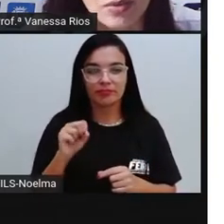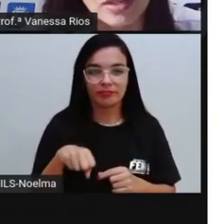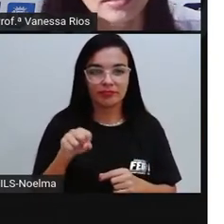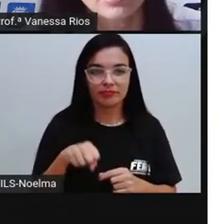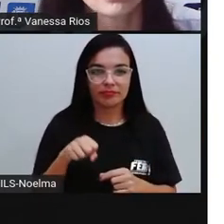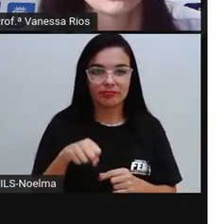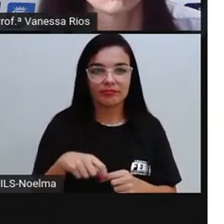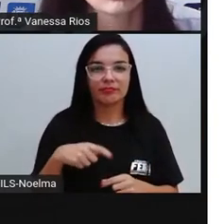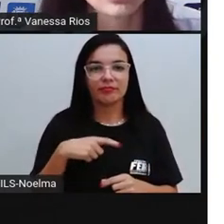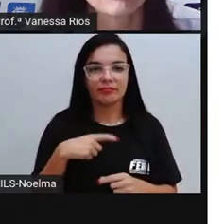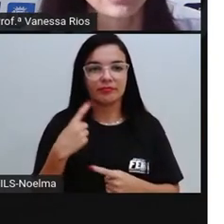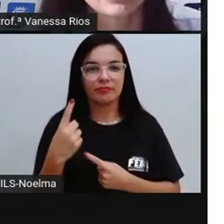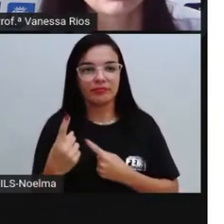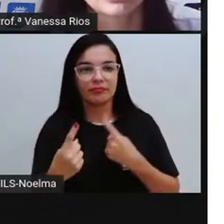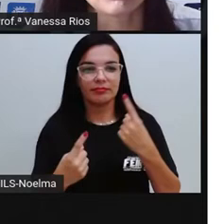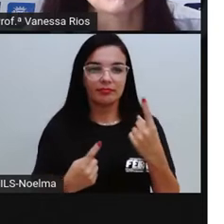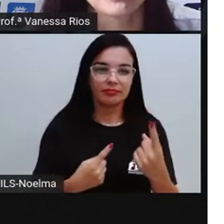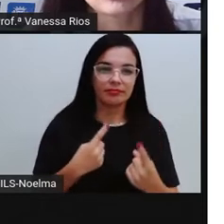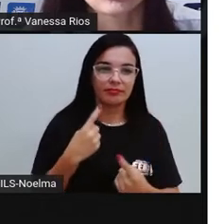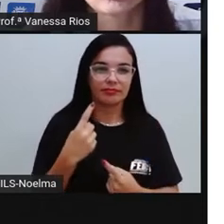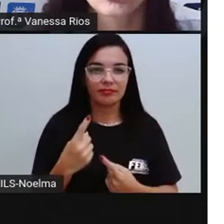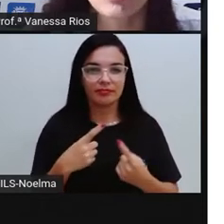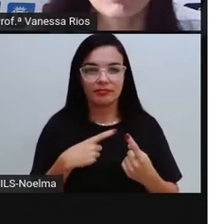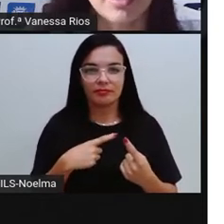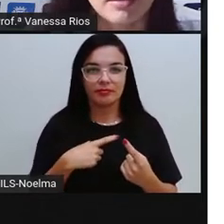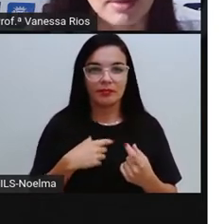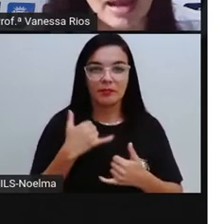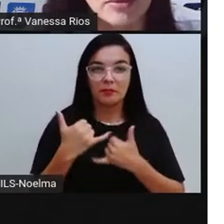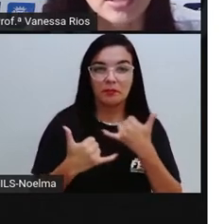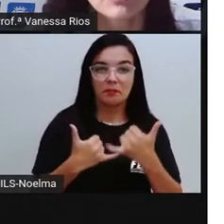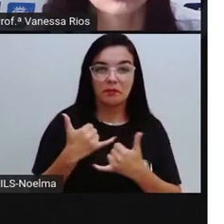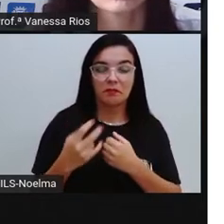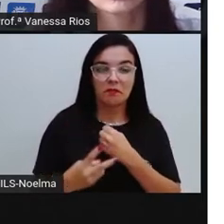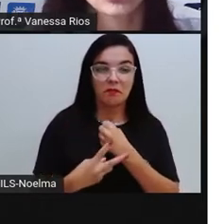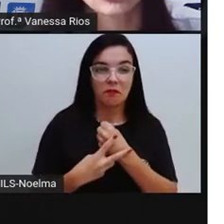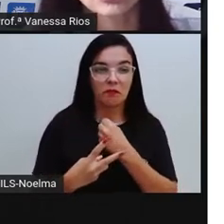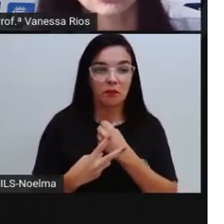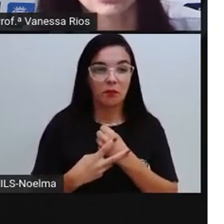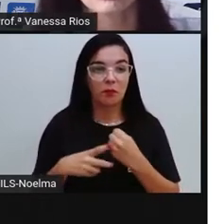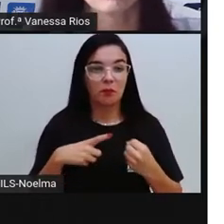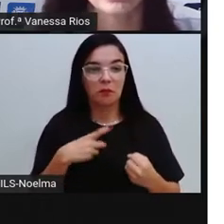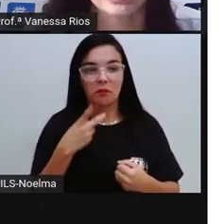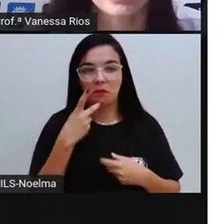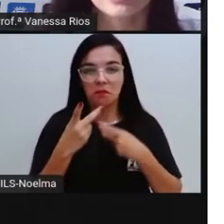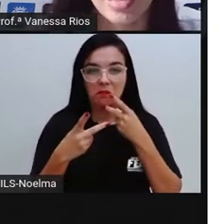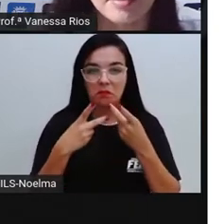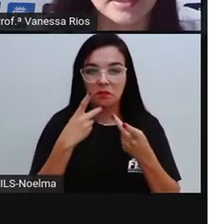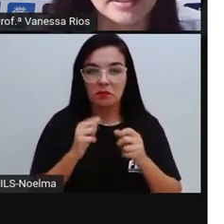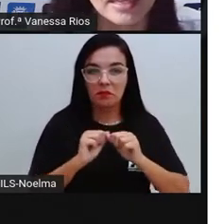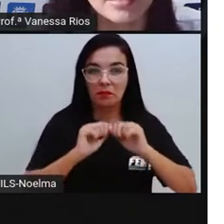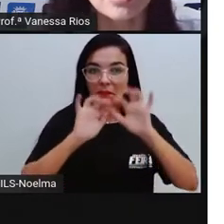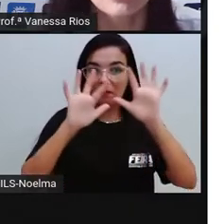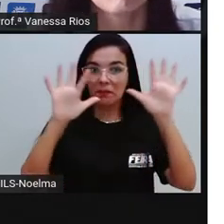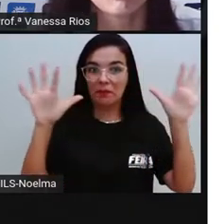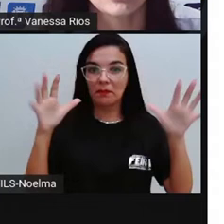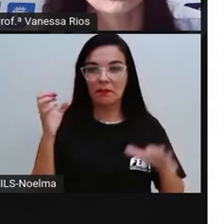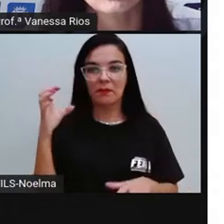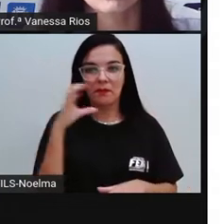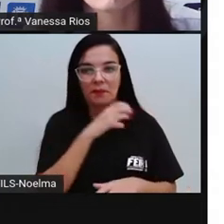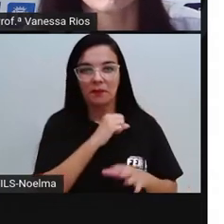-línguas. Os trava-línguas é uma espécie de jogo verbal que consiste em dizer com clareza e rapidez,